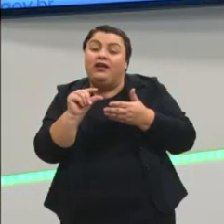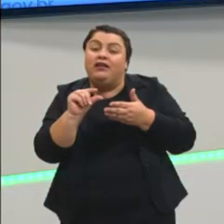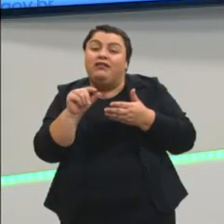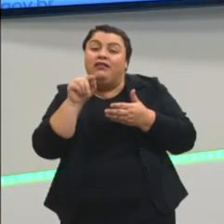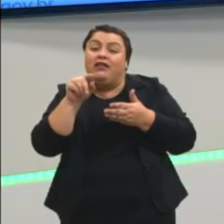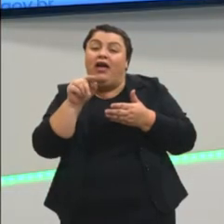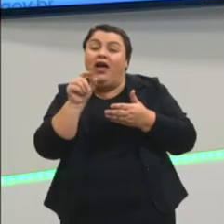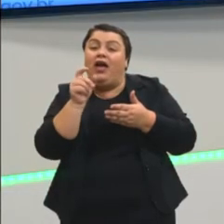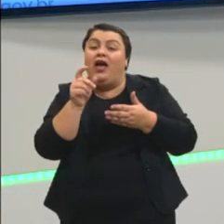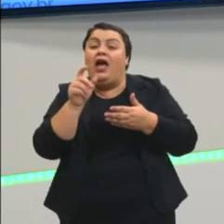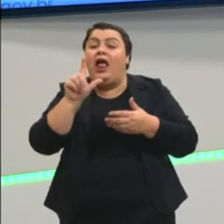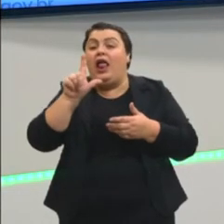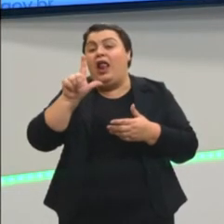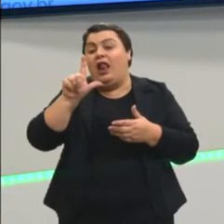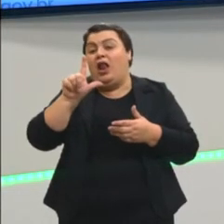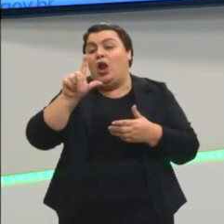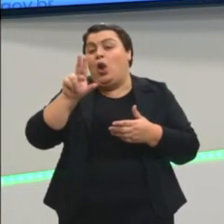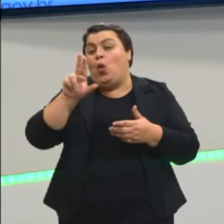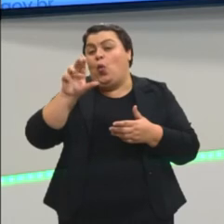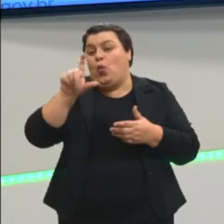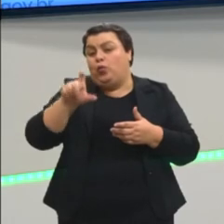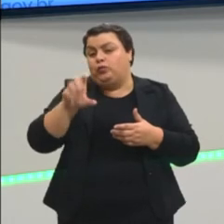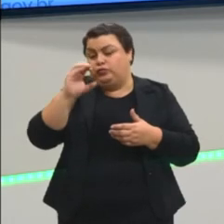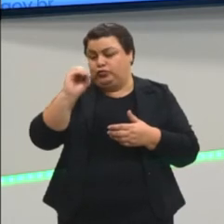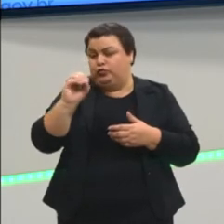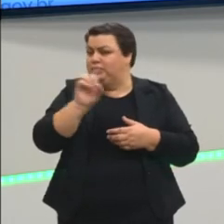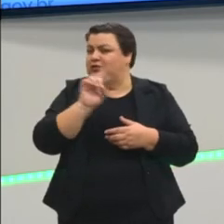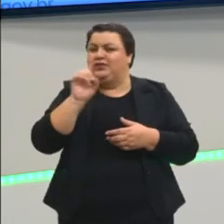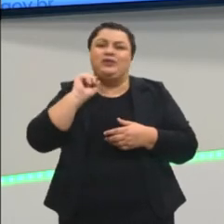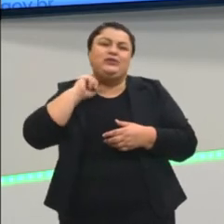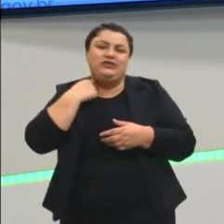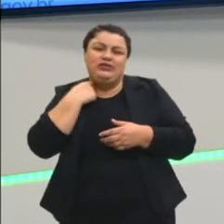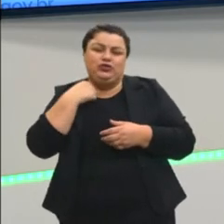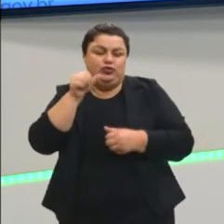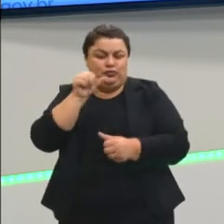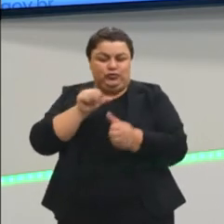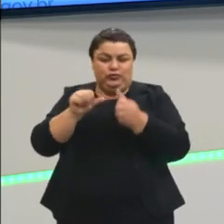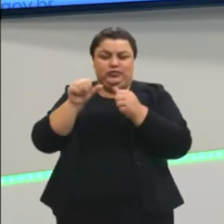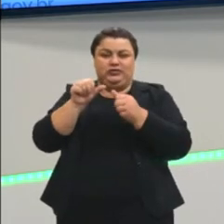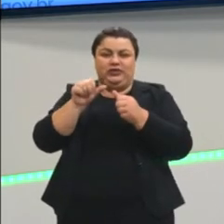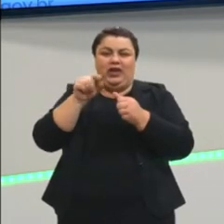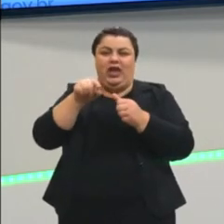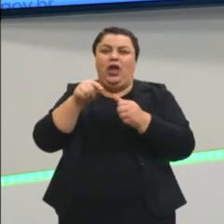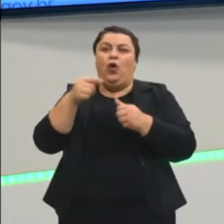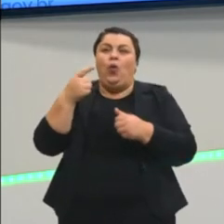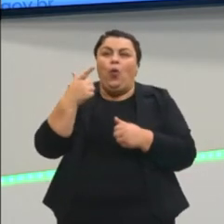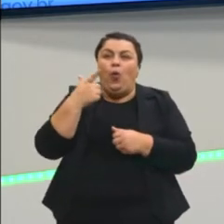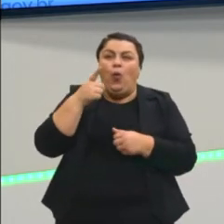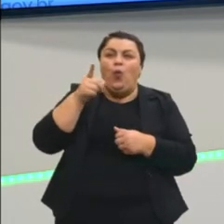lixo. É uma outra maneira de a gente produzir essa mesma